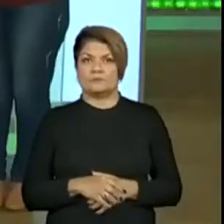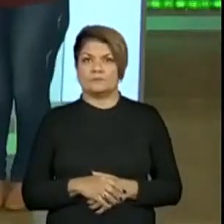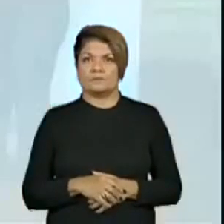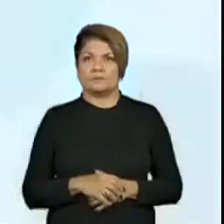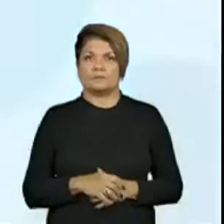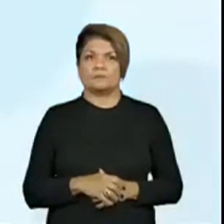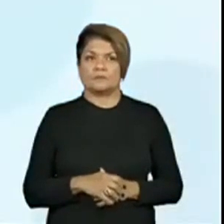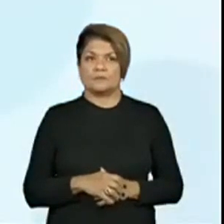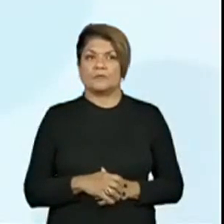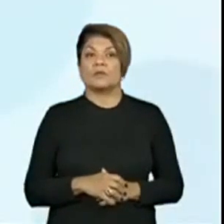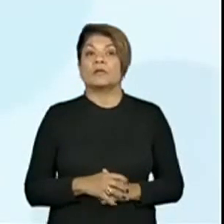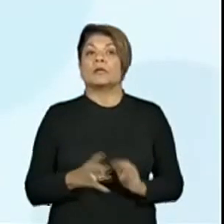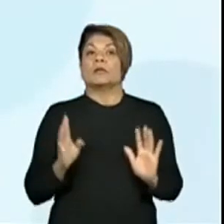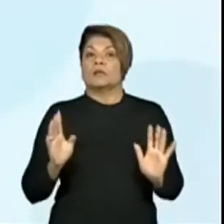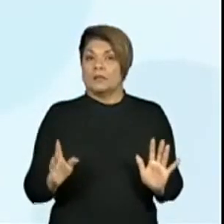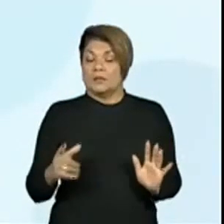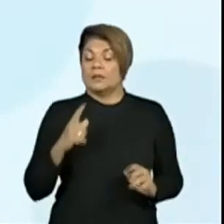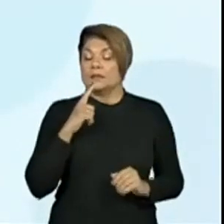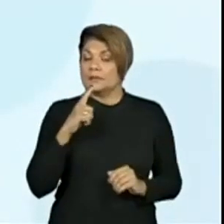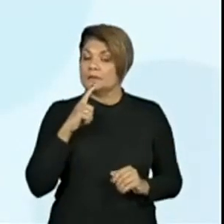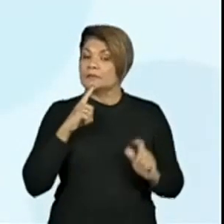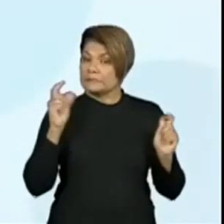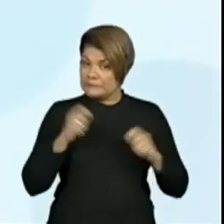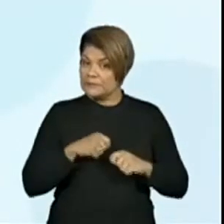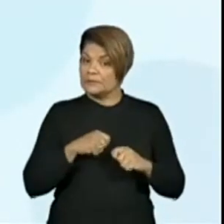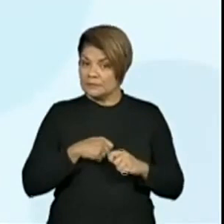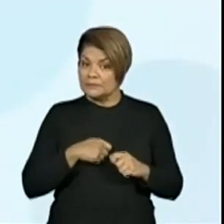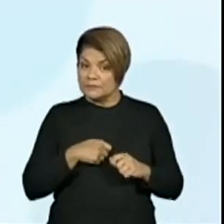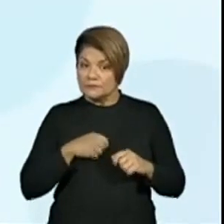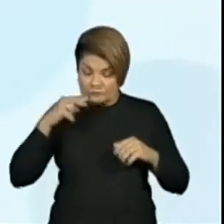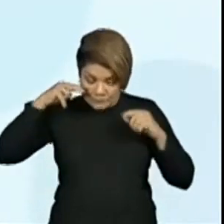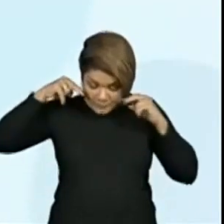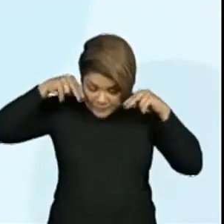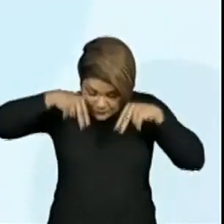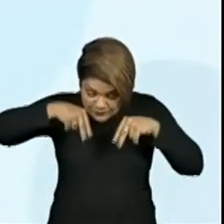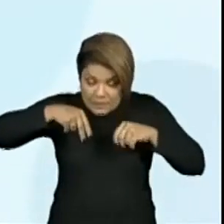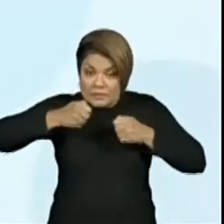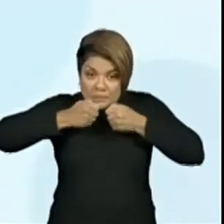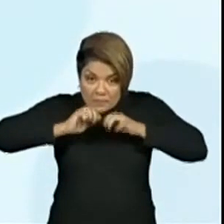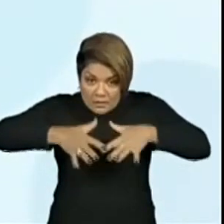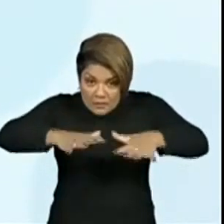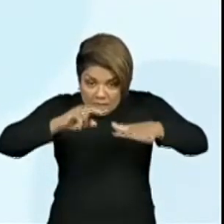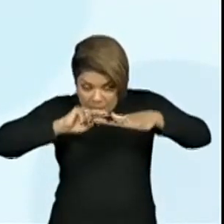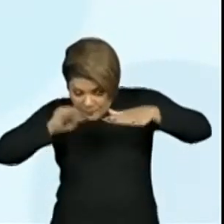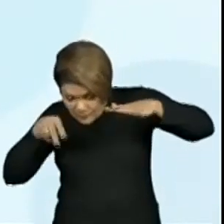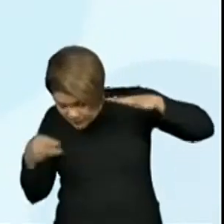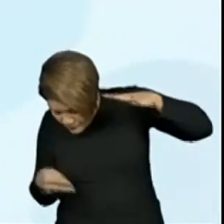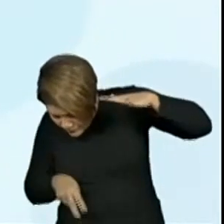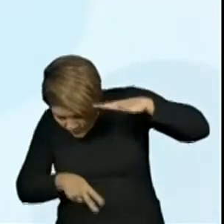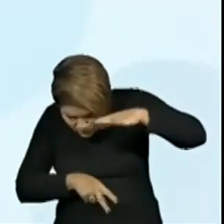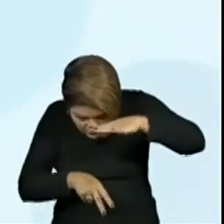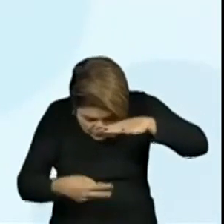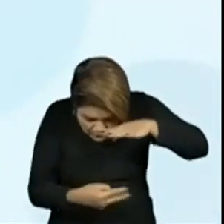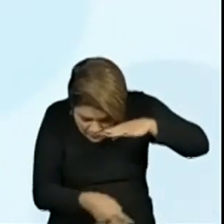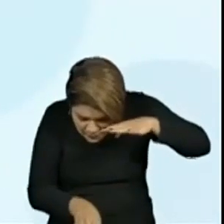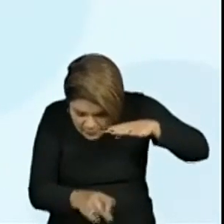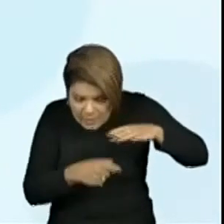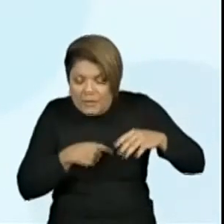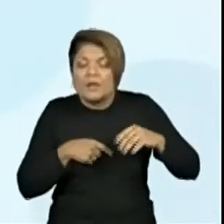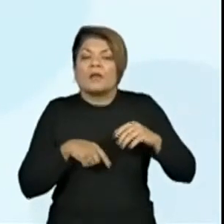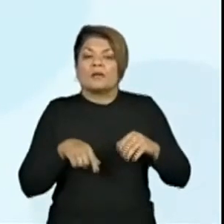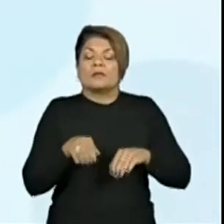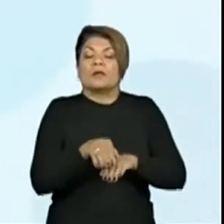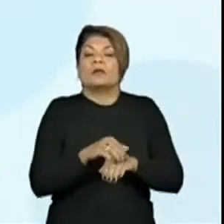Entre eles podíamos encontrar a salamandra aquática, tartarugas,